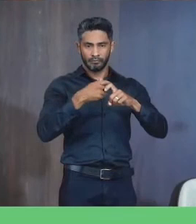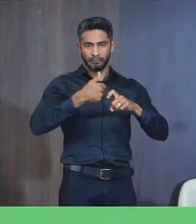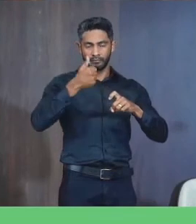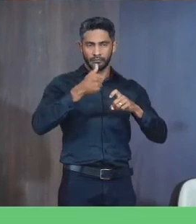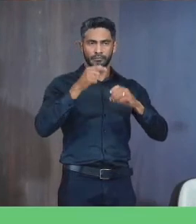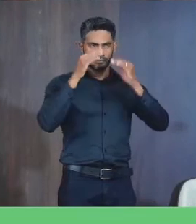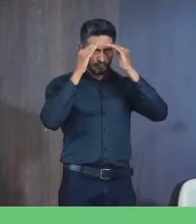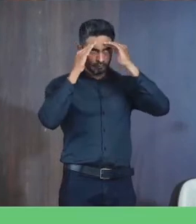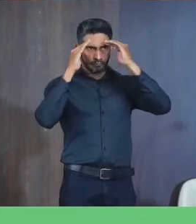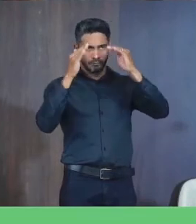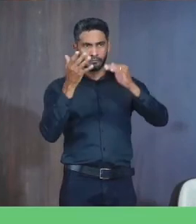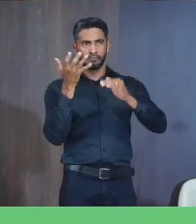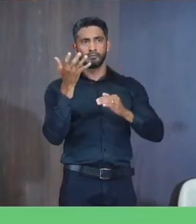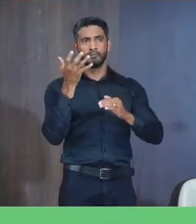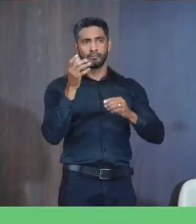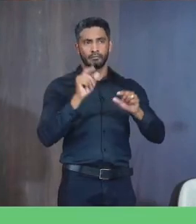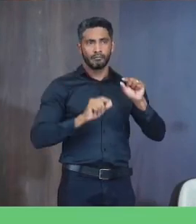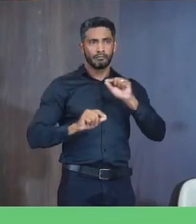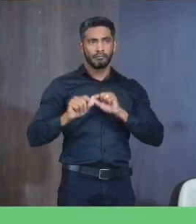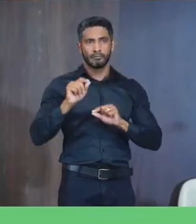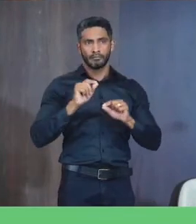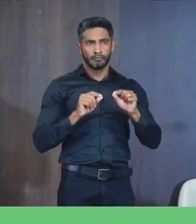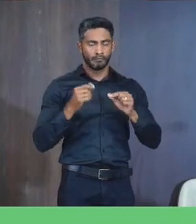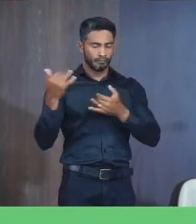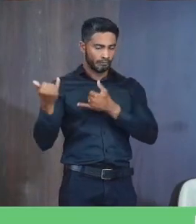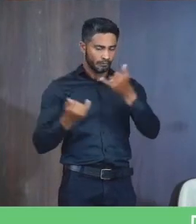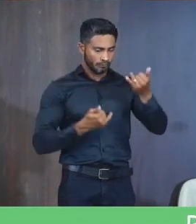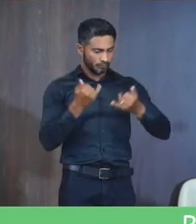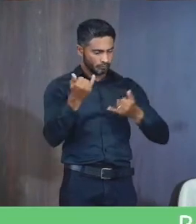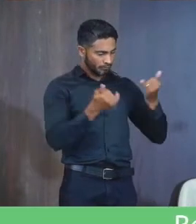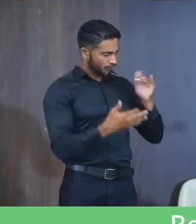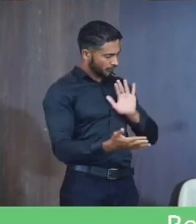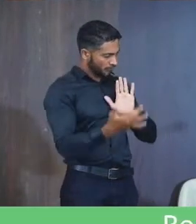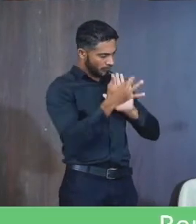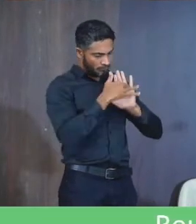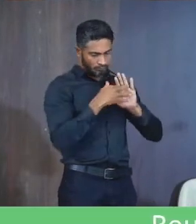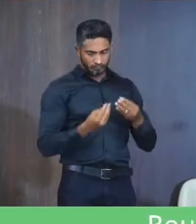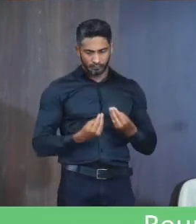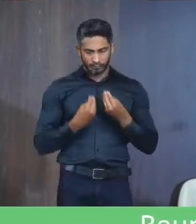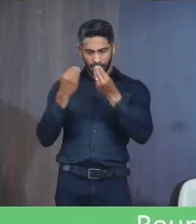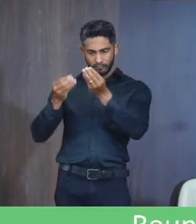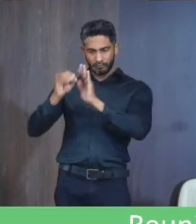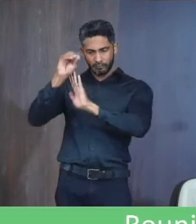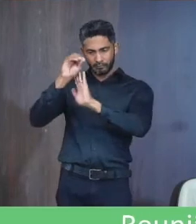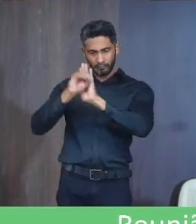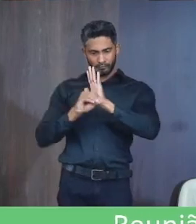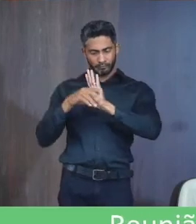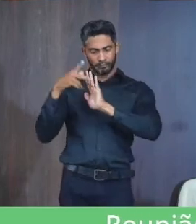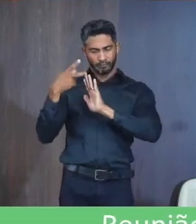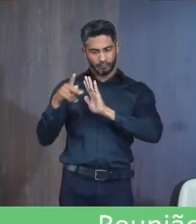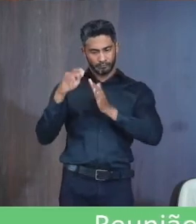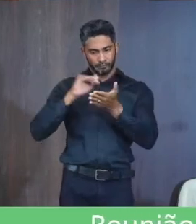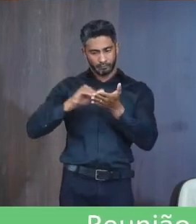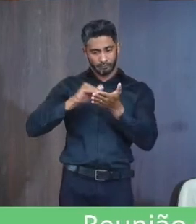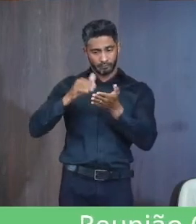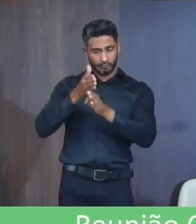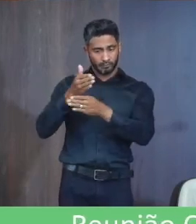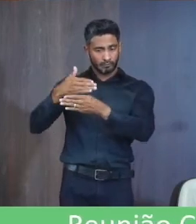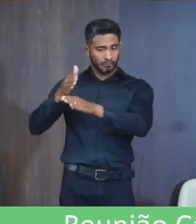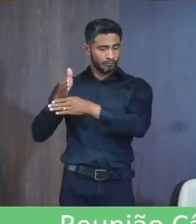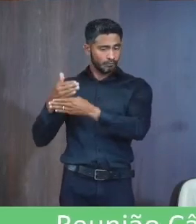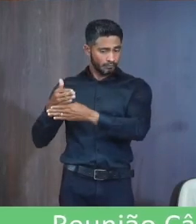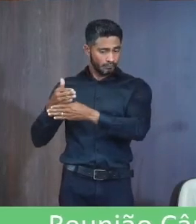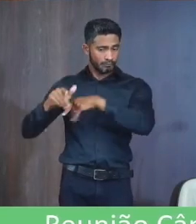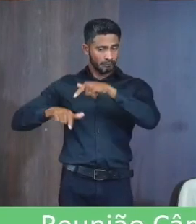casa Vem respeitosamente Requerer que Após tramitação regimental Seja caminhada Ofício A Secretaria Municipal de Óbios e